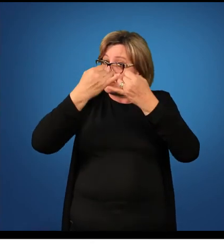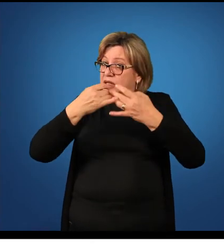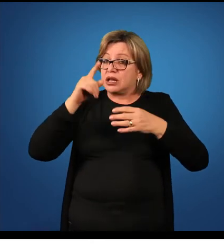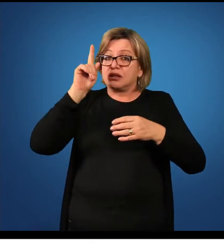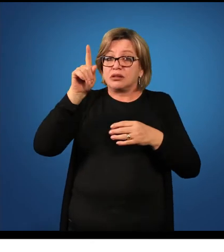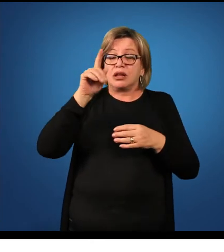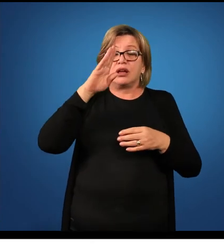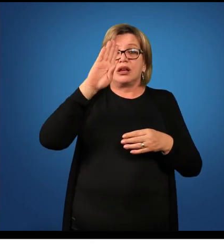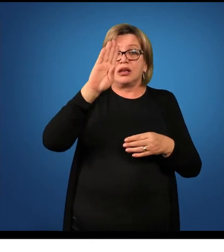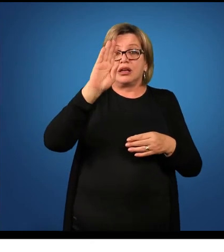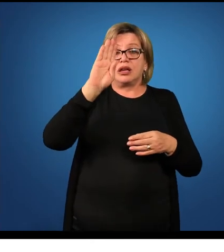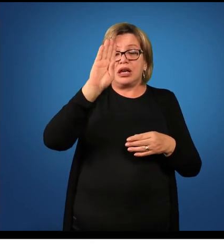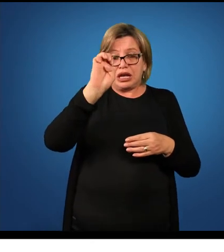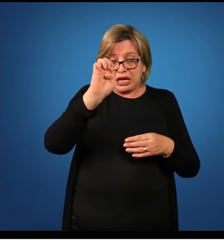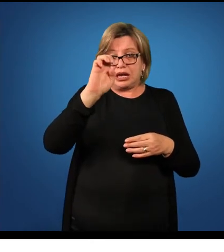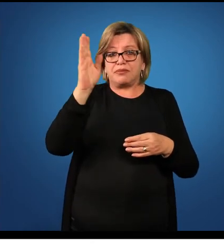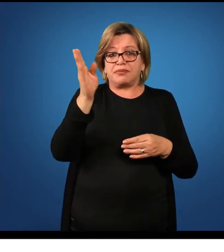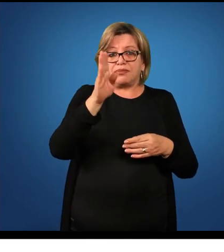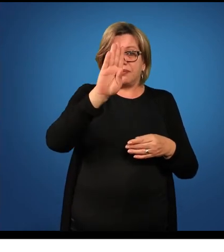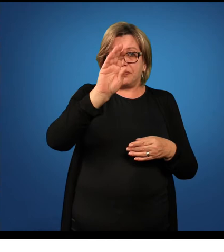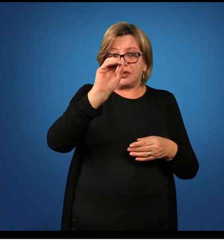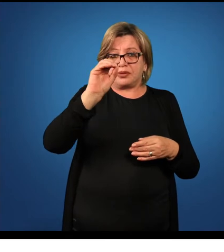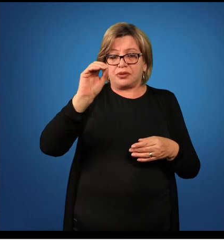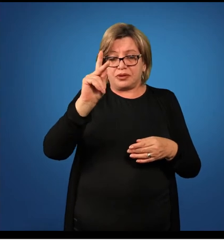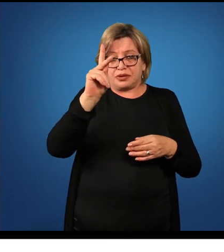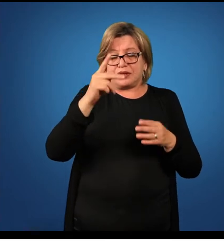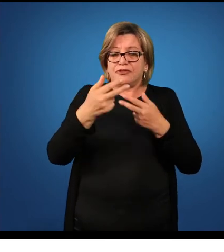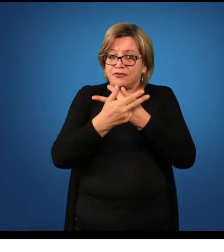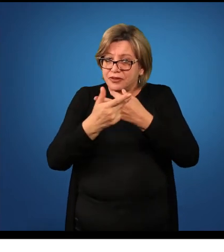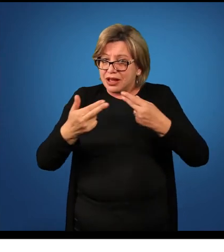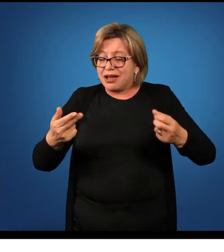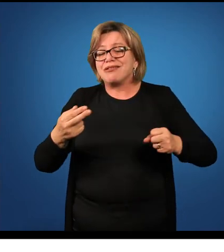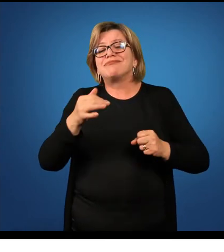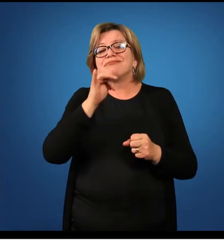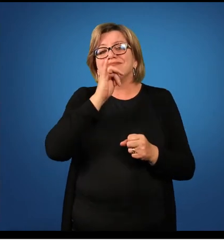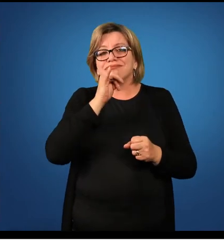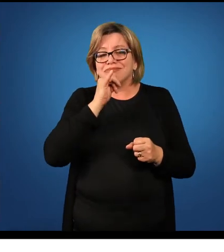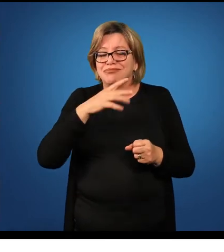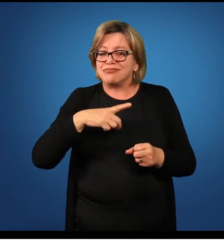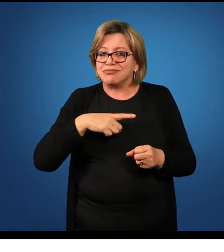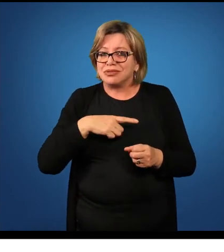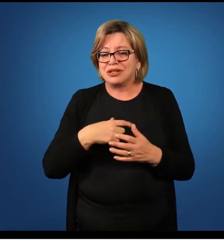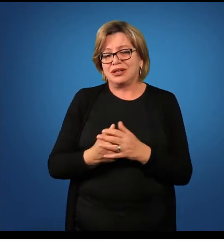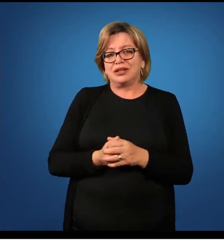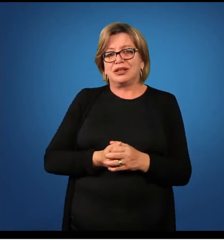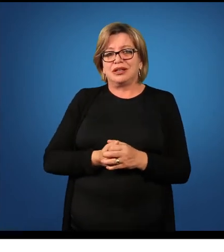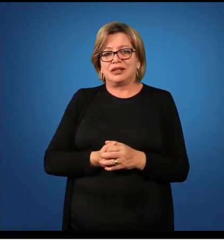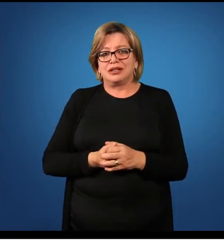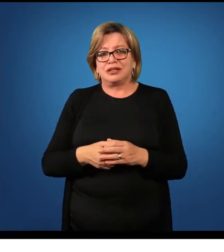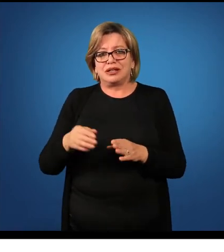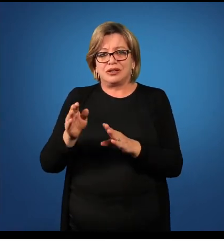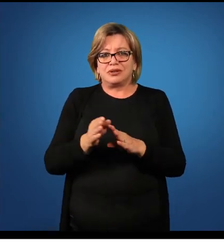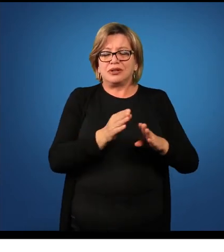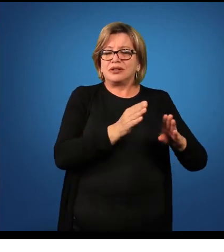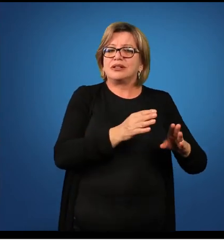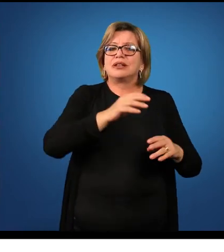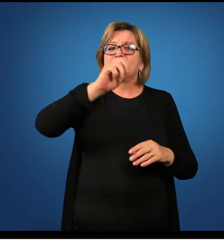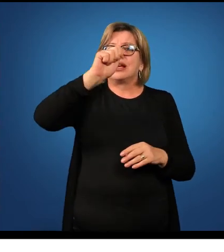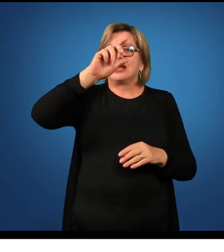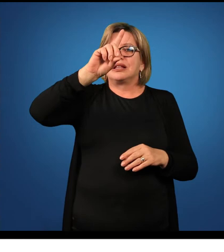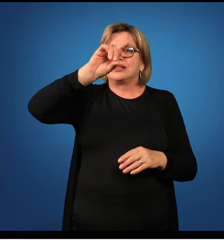com vários exemplos e temos o adjunto adverbial de tempo